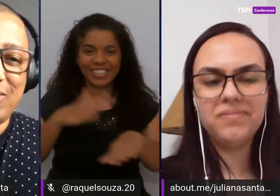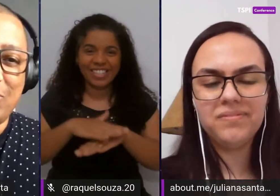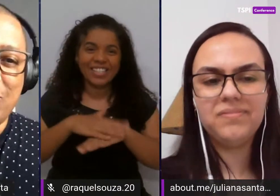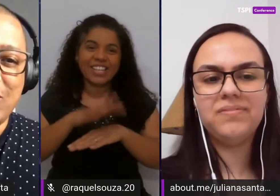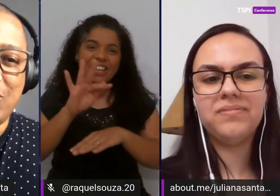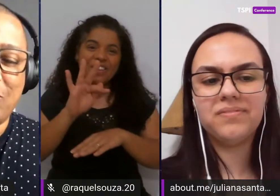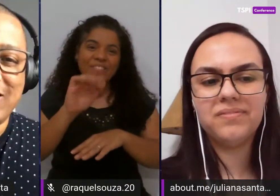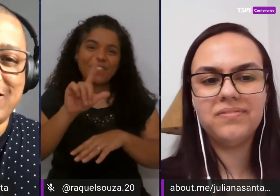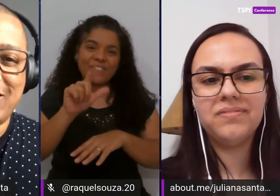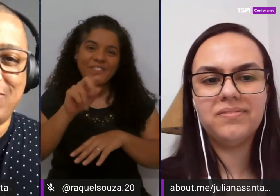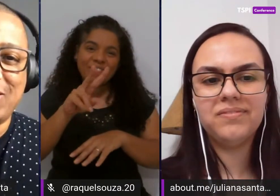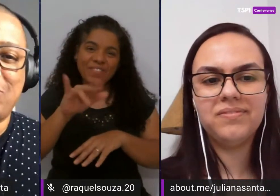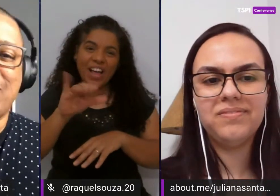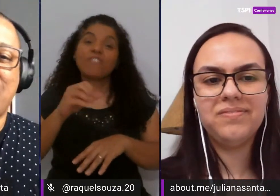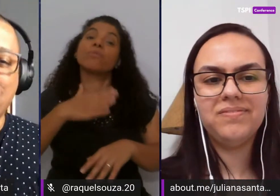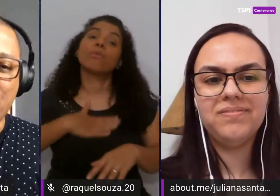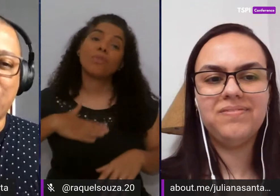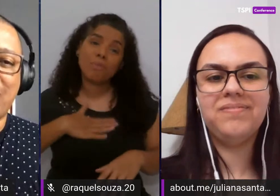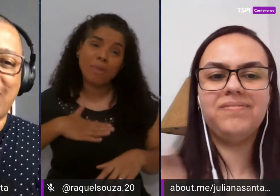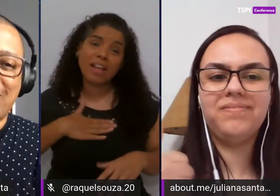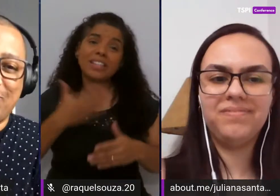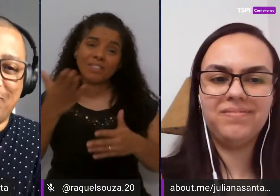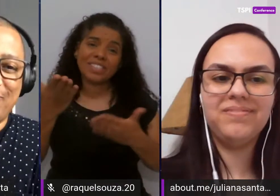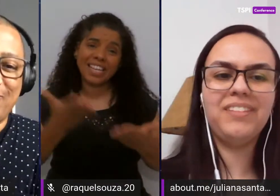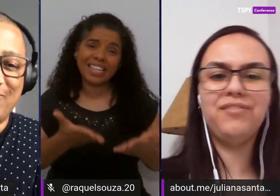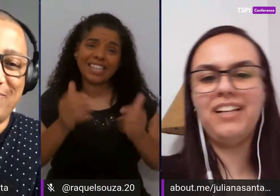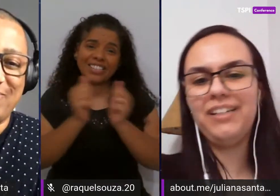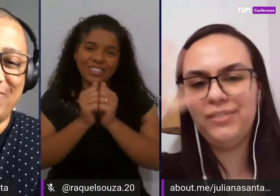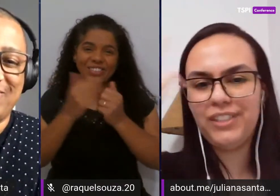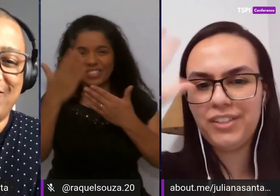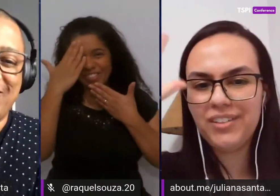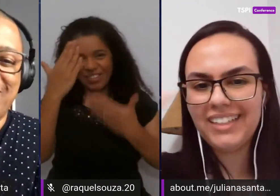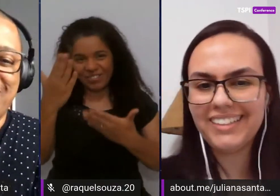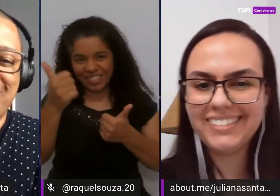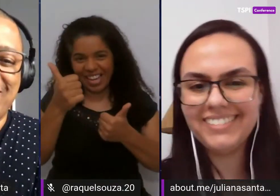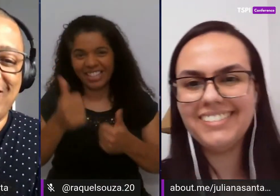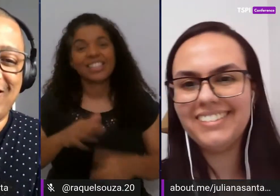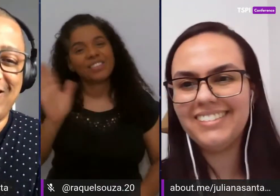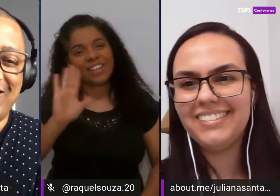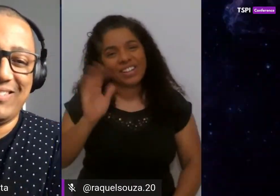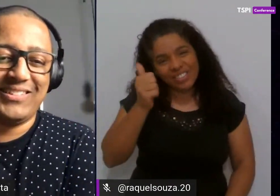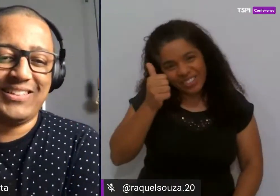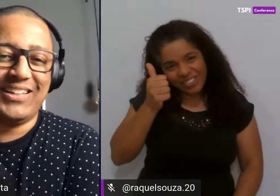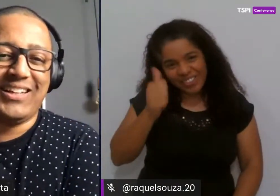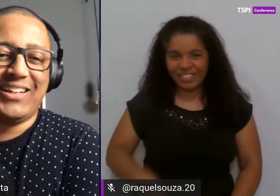Flávio tá bom mas foi um prazer ter você por aqui muito obrigado valeu tchau tchau galera